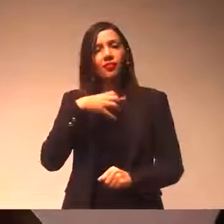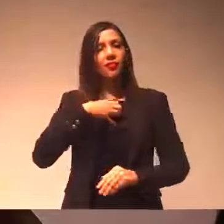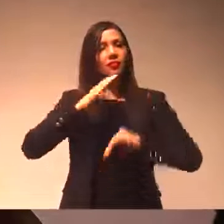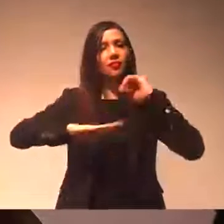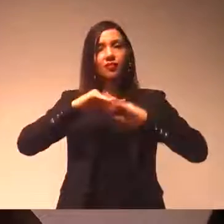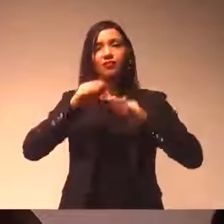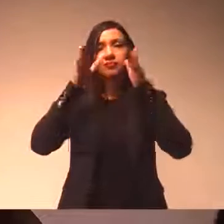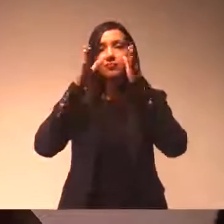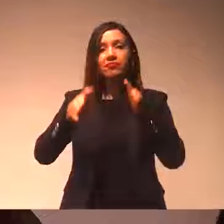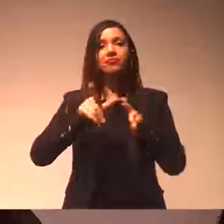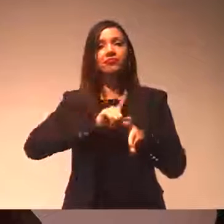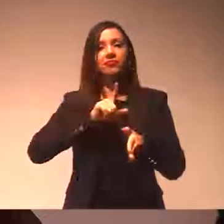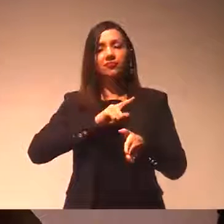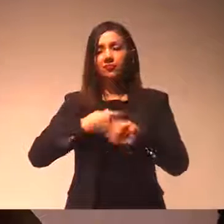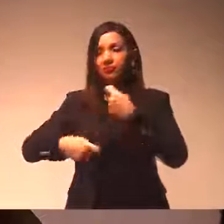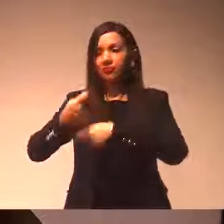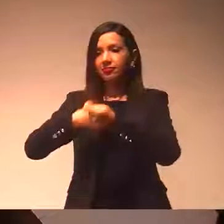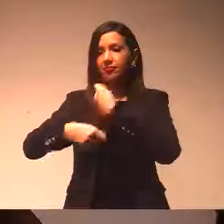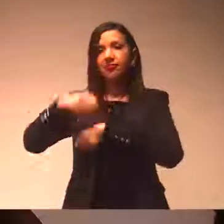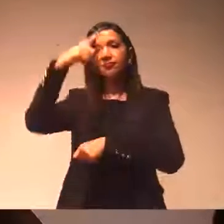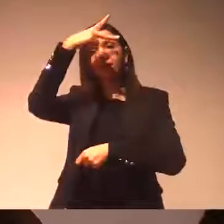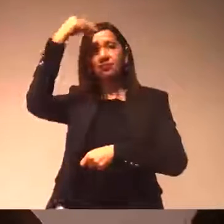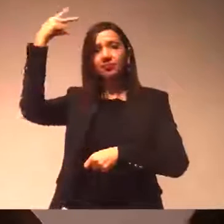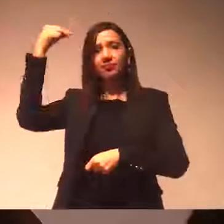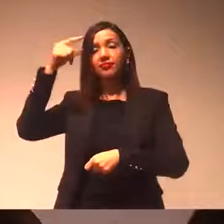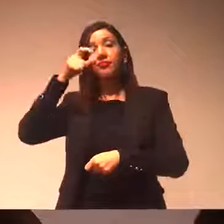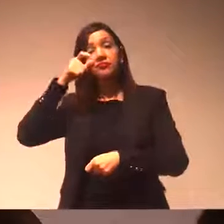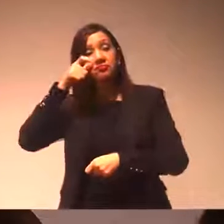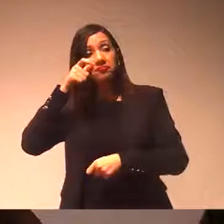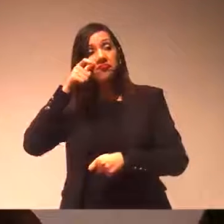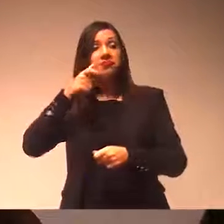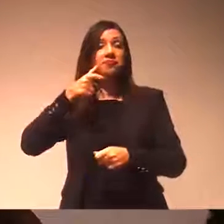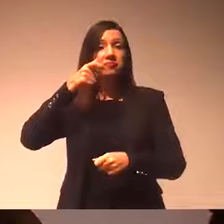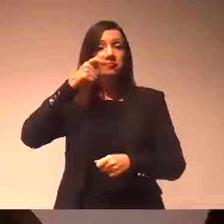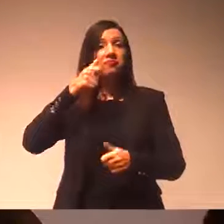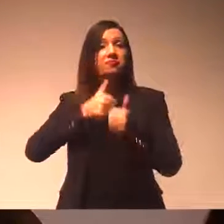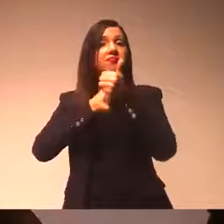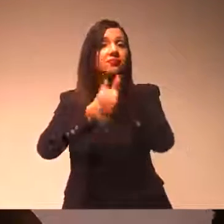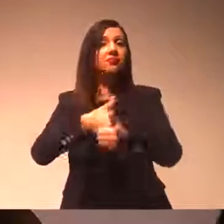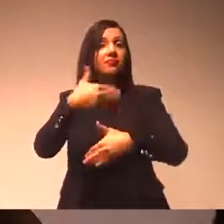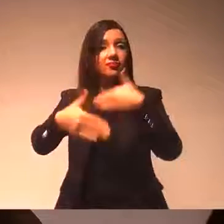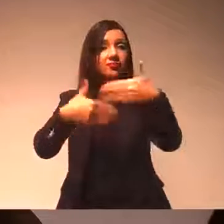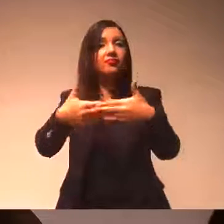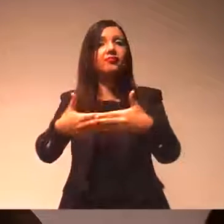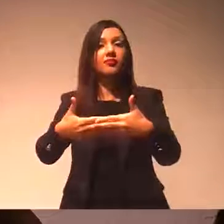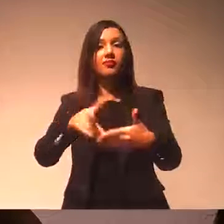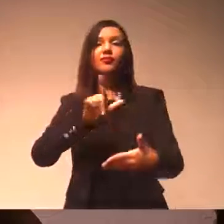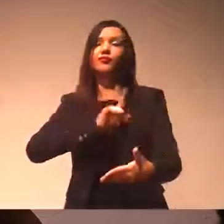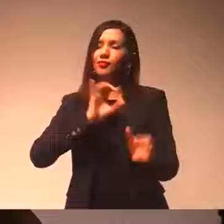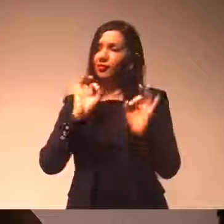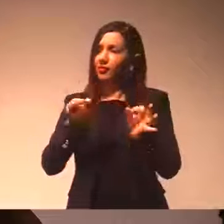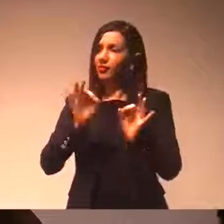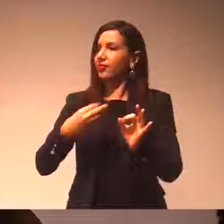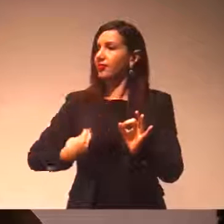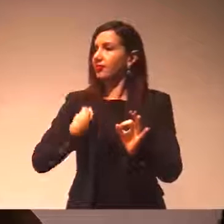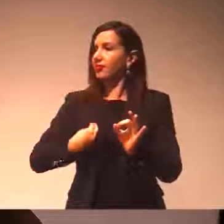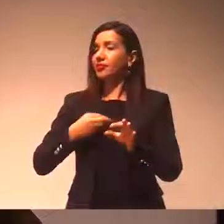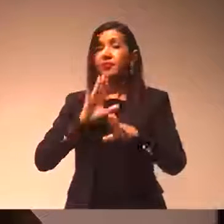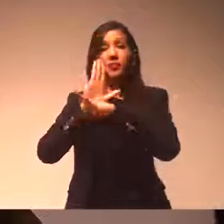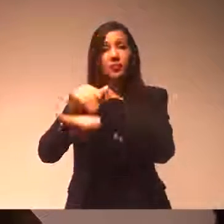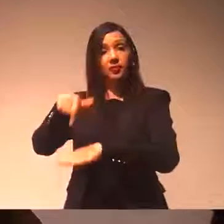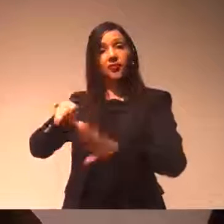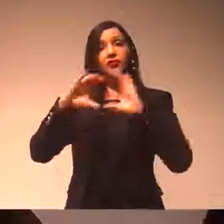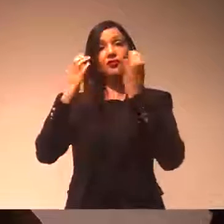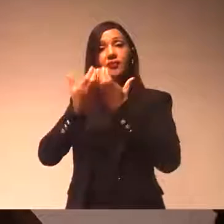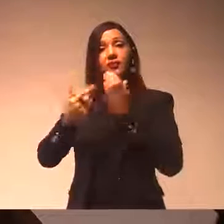sobretudo para o Poder Legislativo fazer o acompanhamento. Acho que se for dessa forma, certamente terá o apoio dessa casa, porque acho que